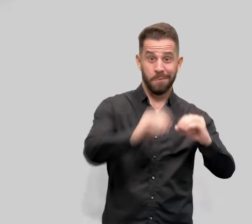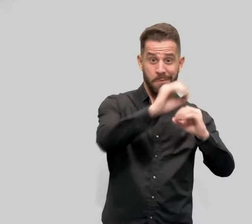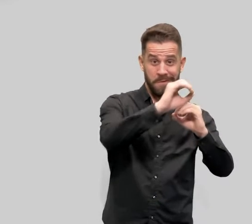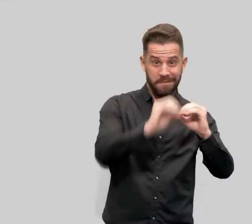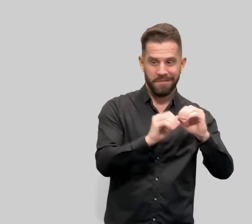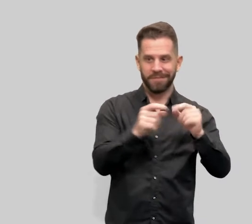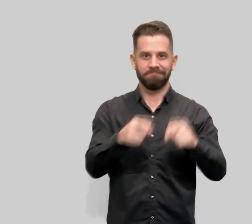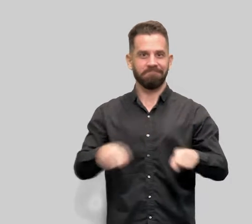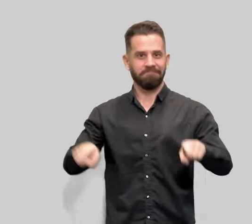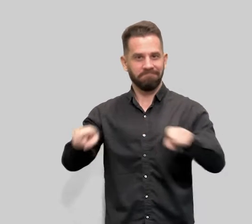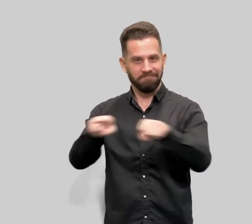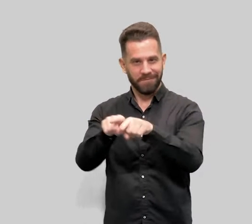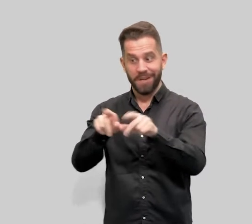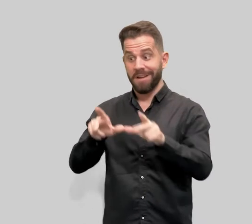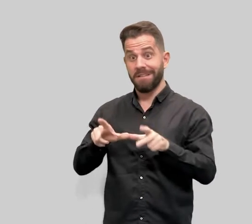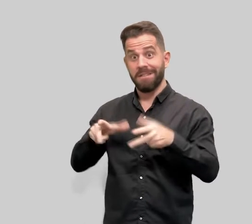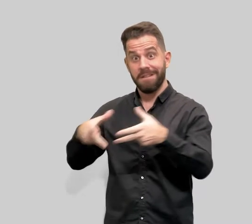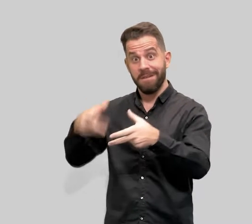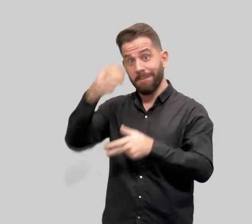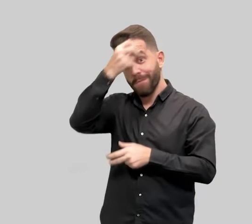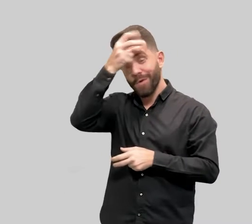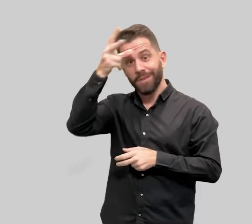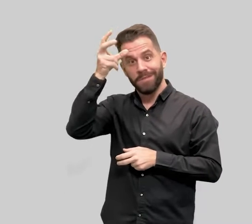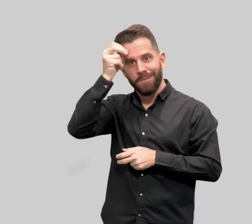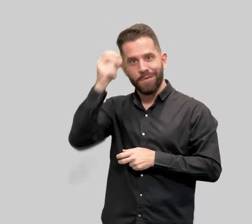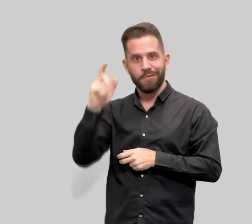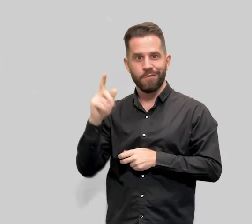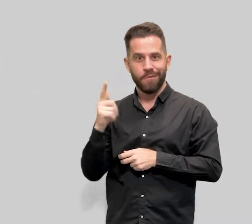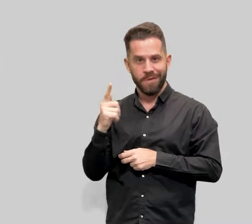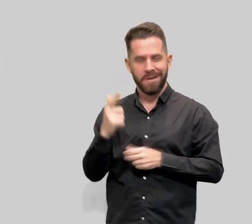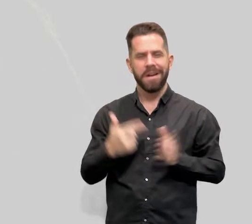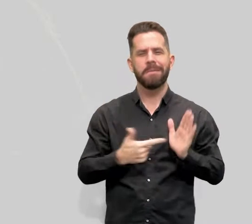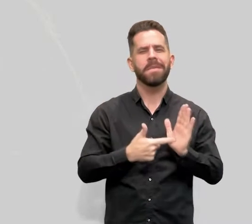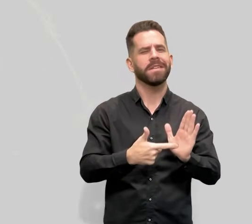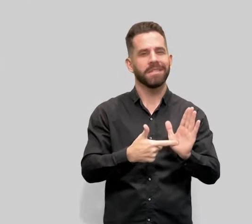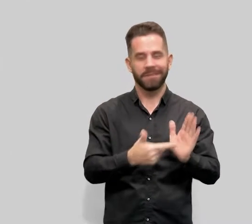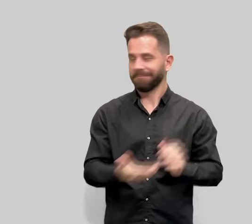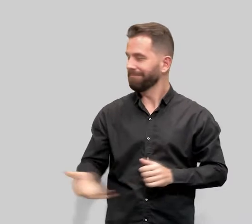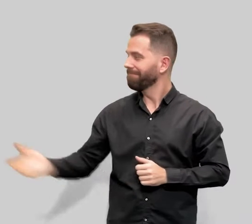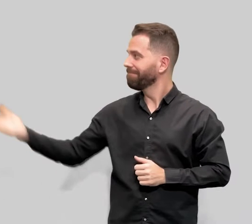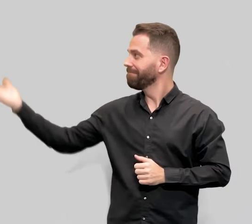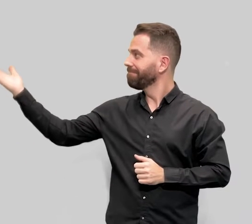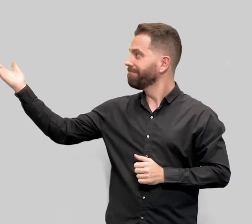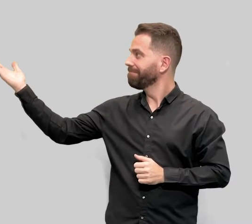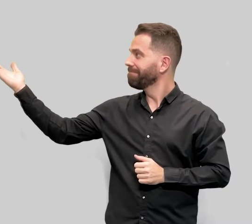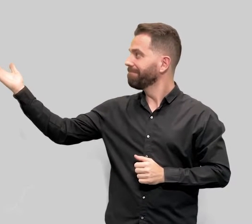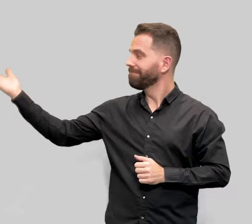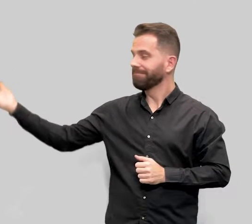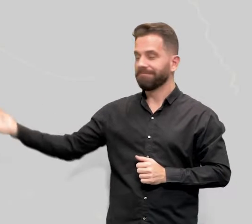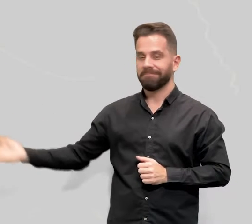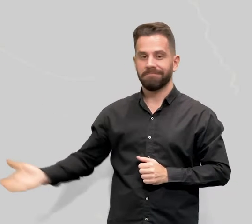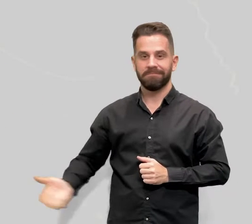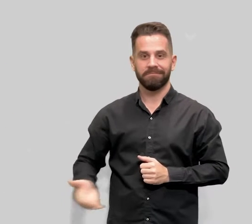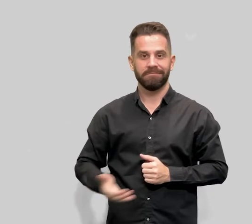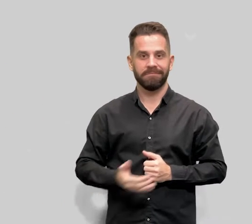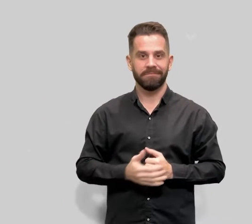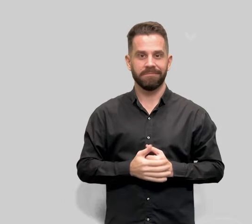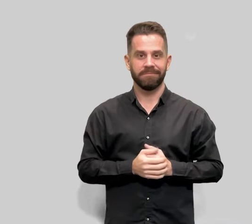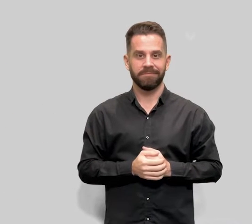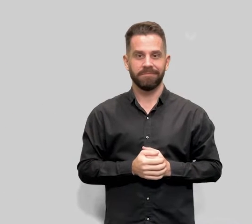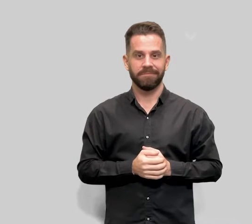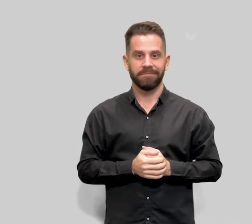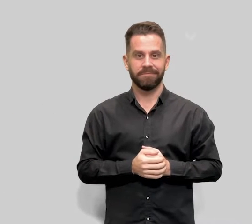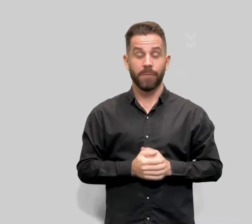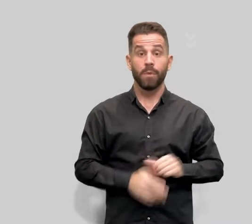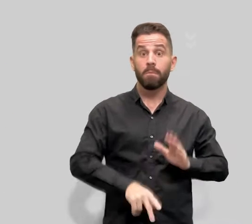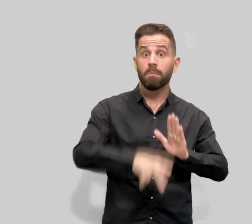Universidade Federal de Goiás, em parceria com a Câmara Municipal de Goiânia, apresentam Politizar Goiânia